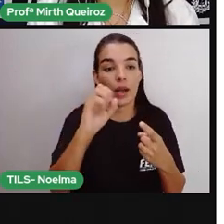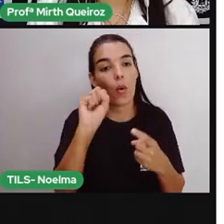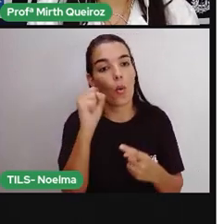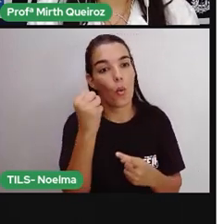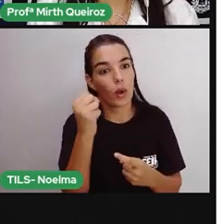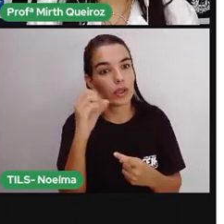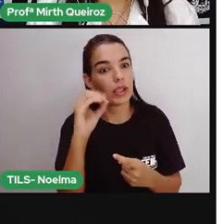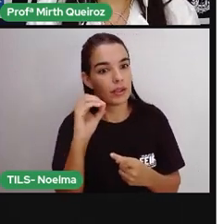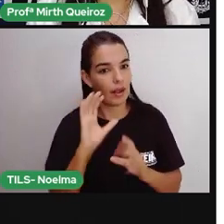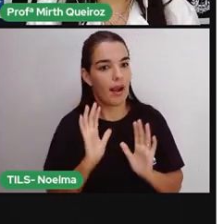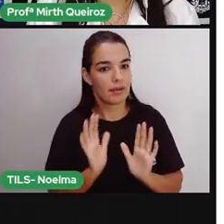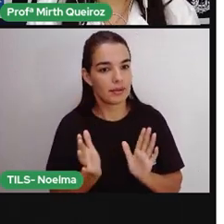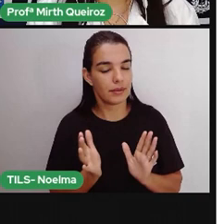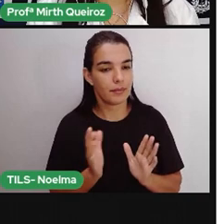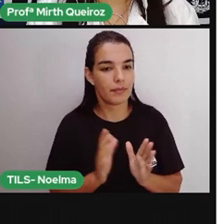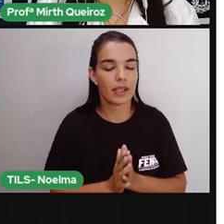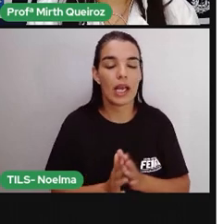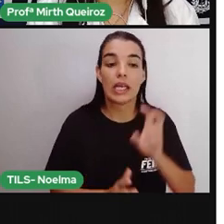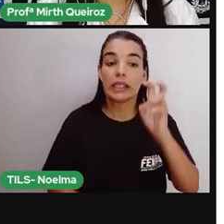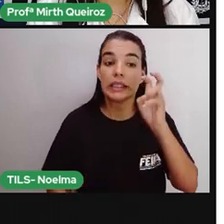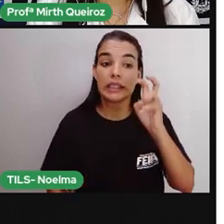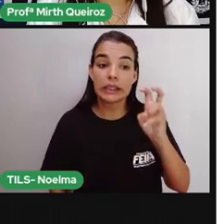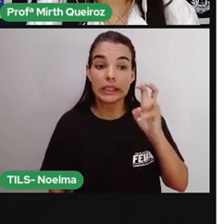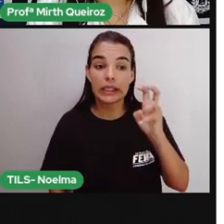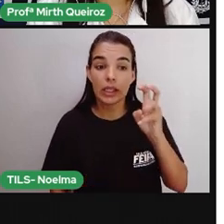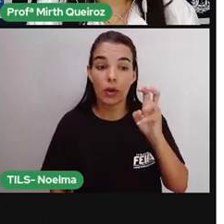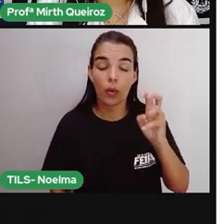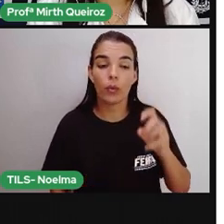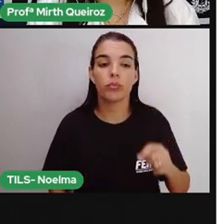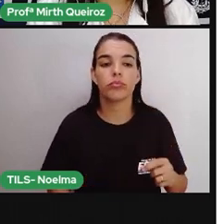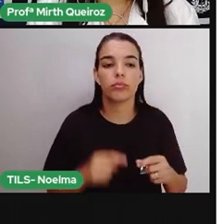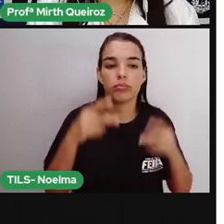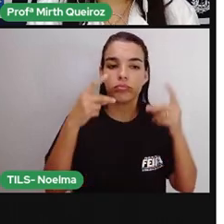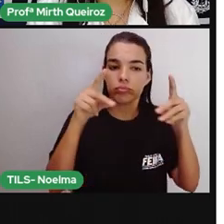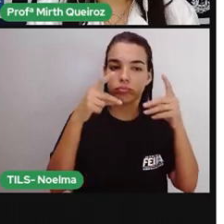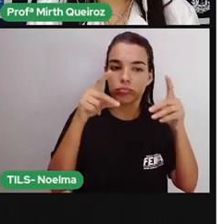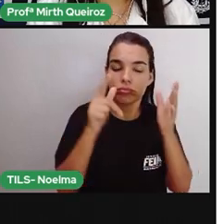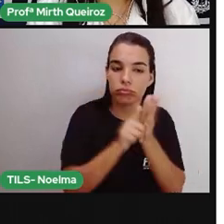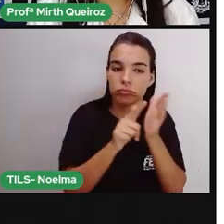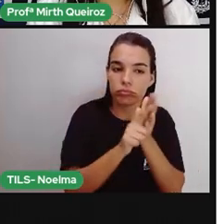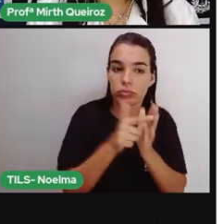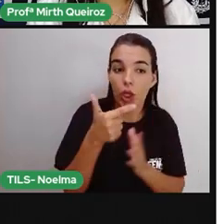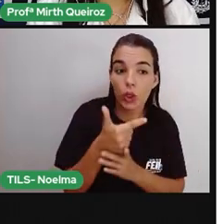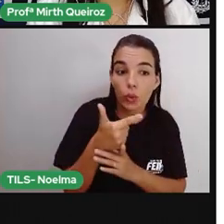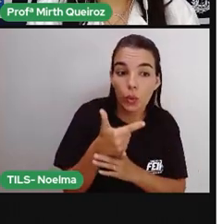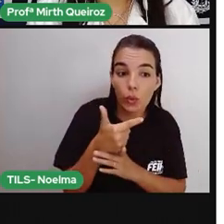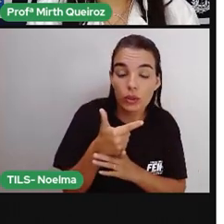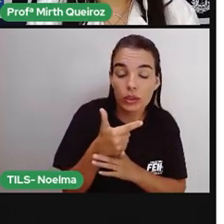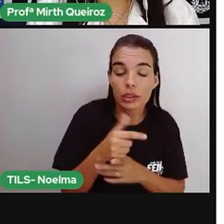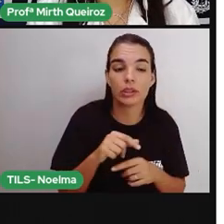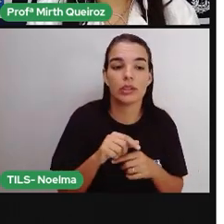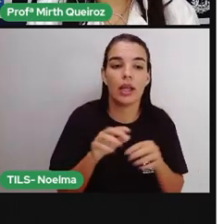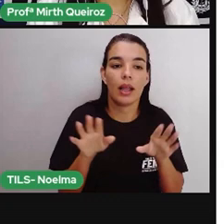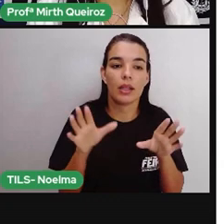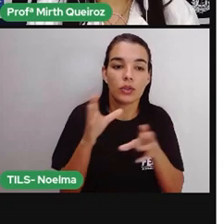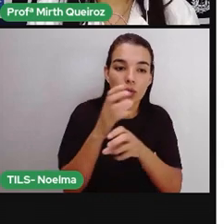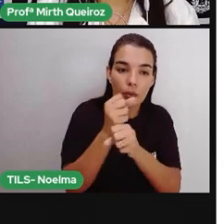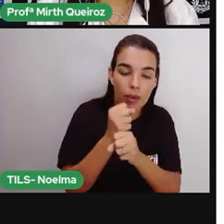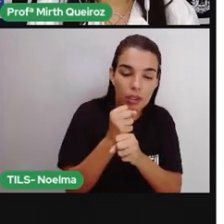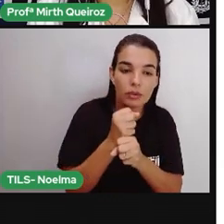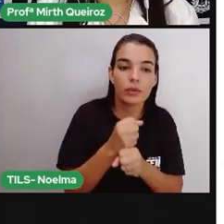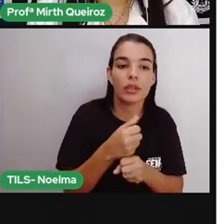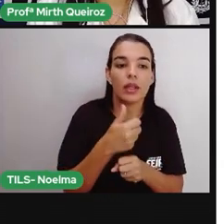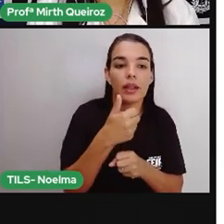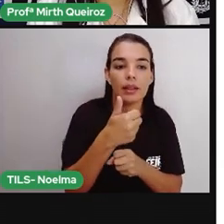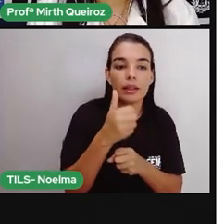reais. 5 cédulas de 2 reais. 5 vezes 2, 10, né? Então, se a